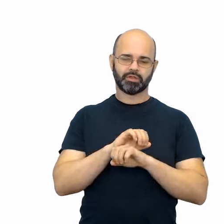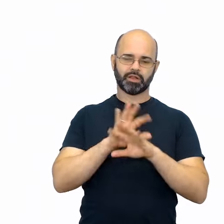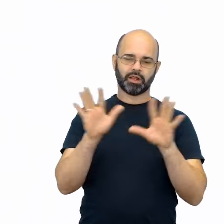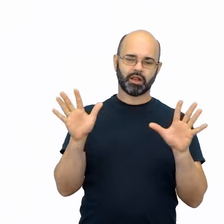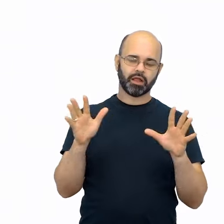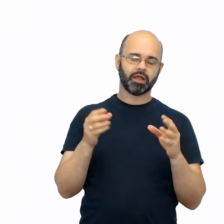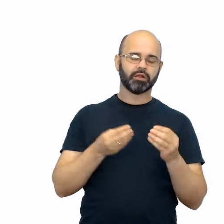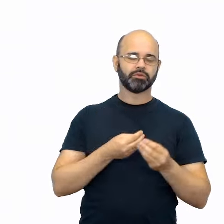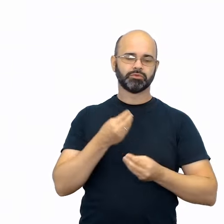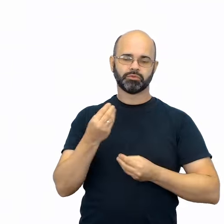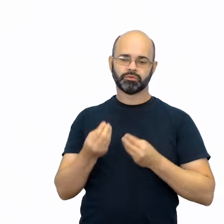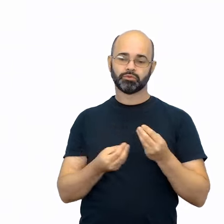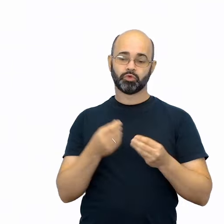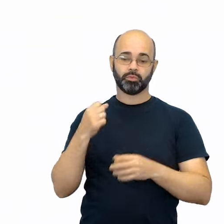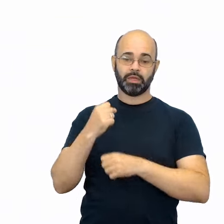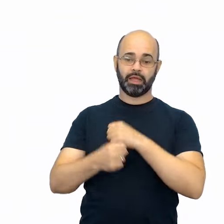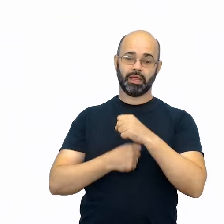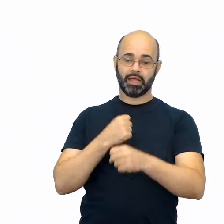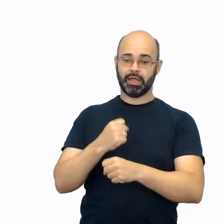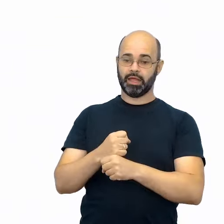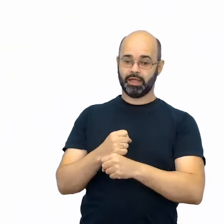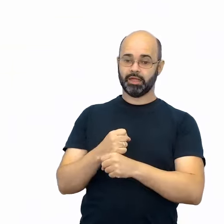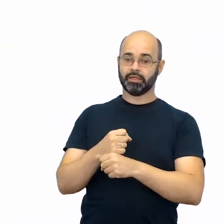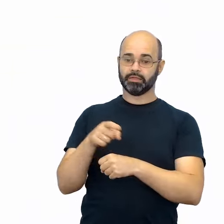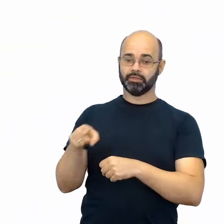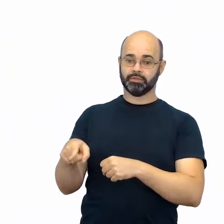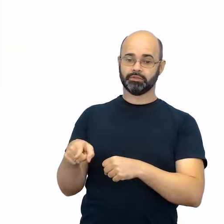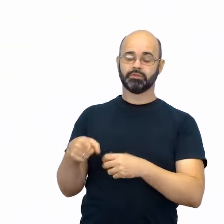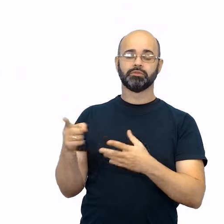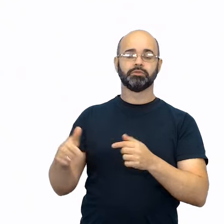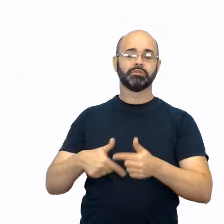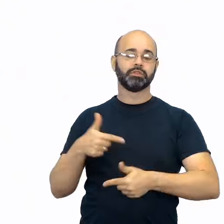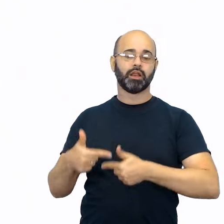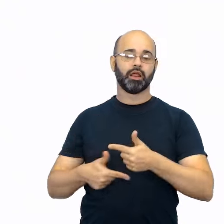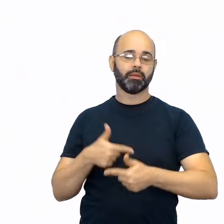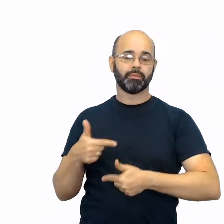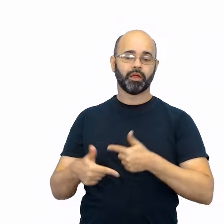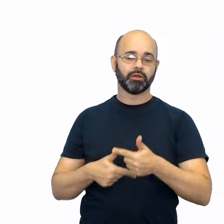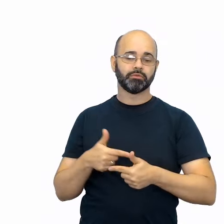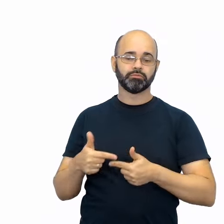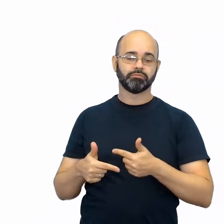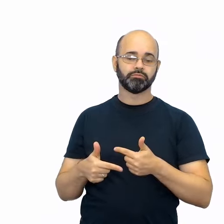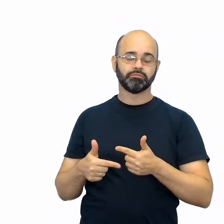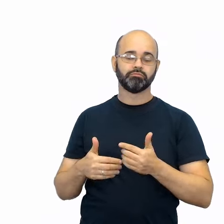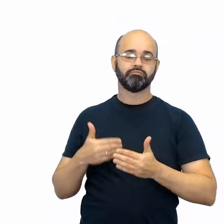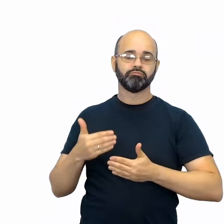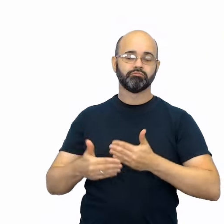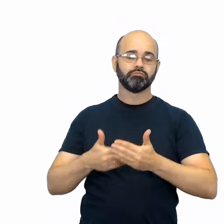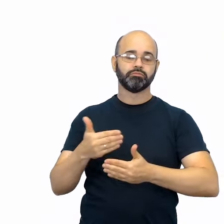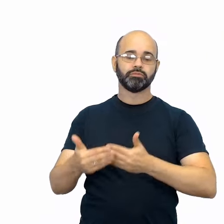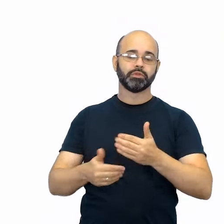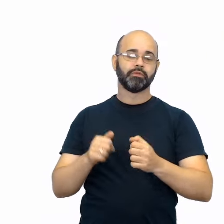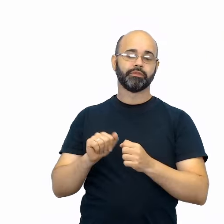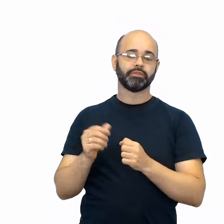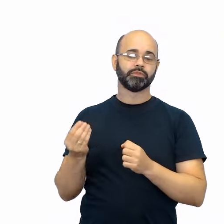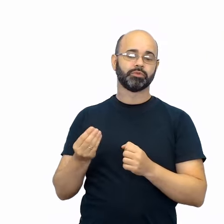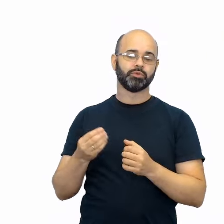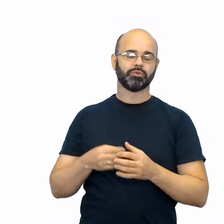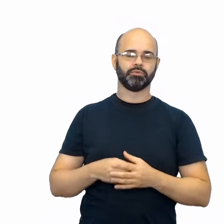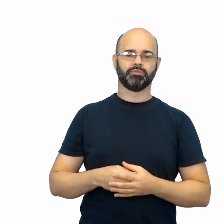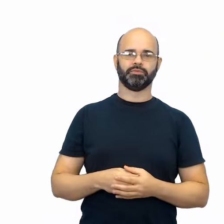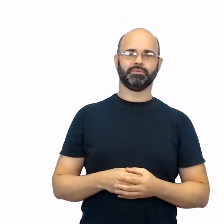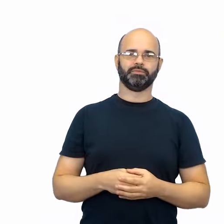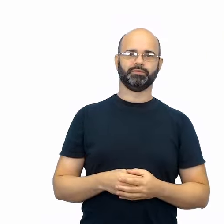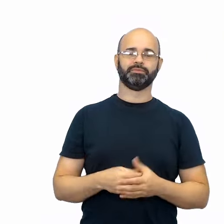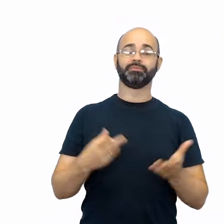específico. Então, vamos em frente. Nesse próximo slide, nós